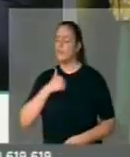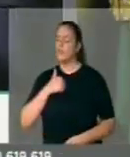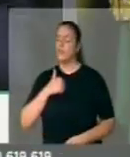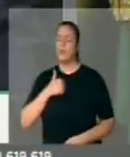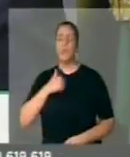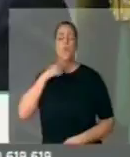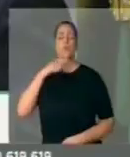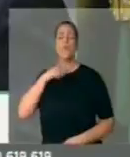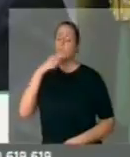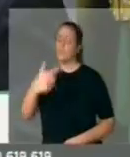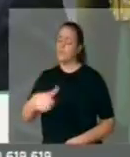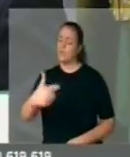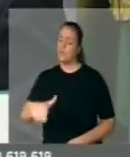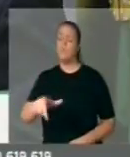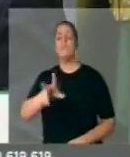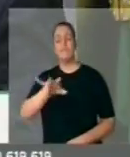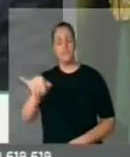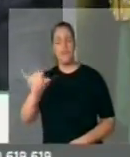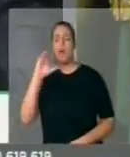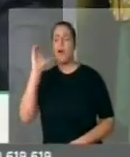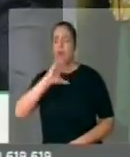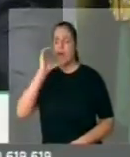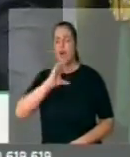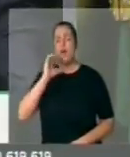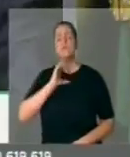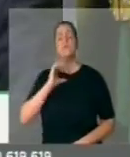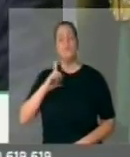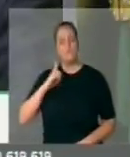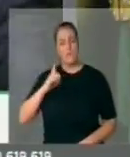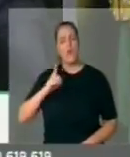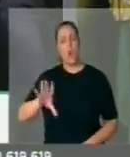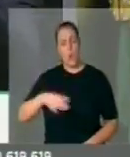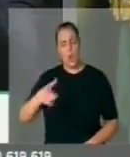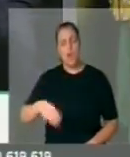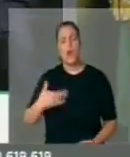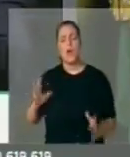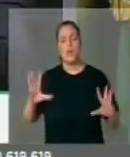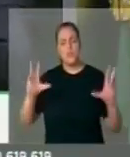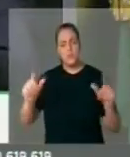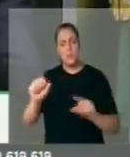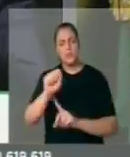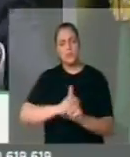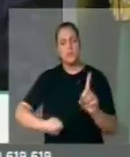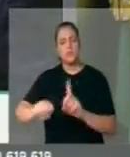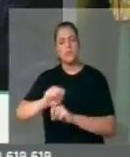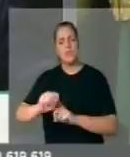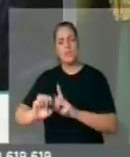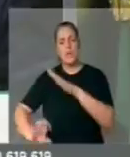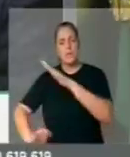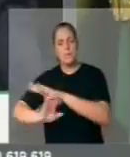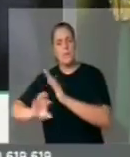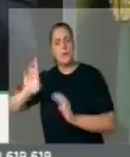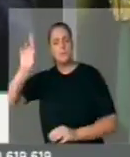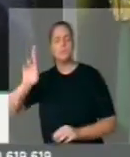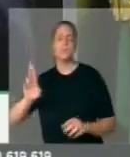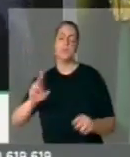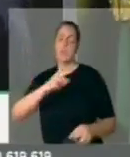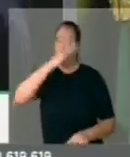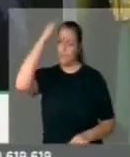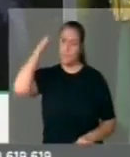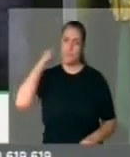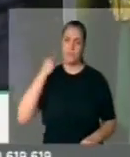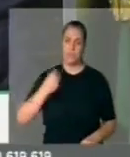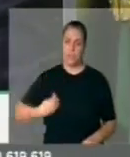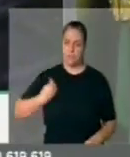nenhuma que não vai levar tanto tempo, não, com a garra dos nossos empreendedores, com a determinação do presidente Michel Temer,